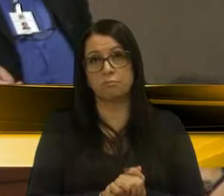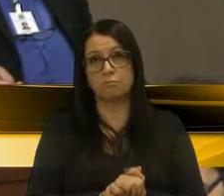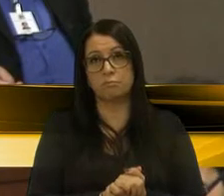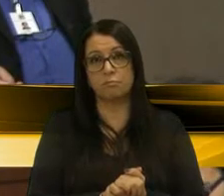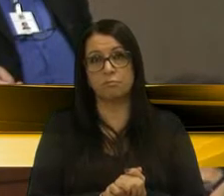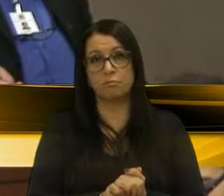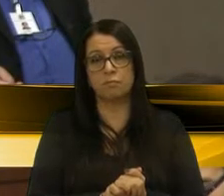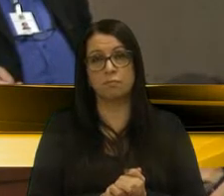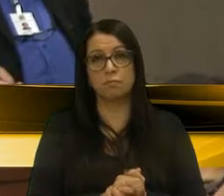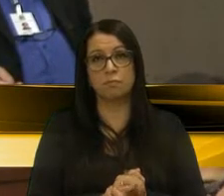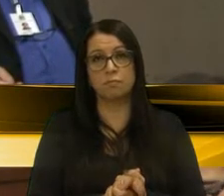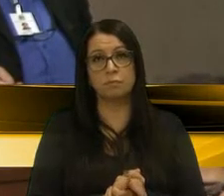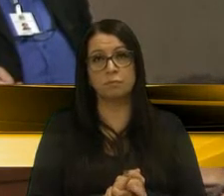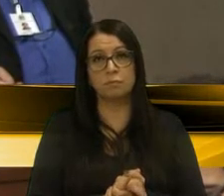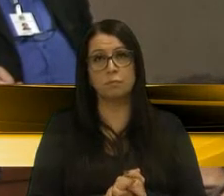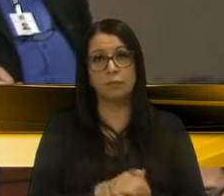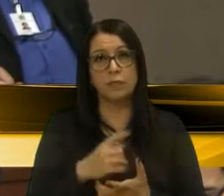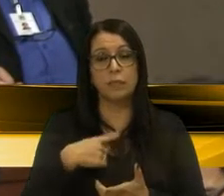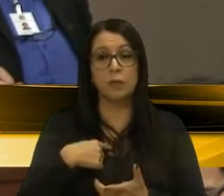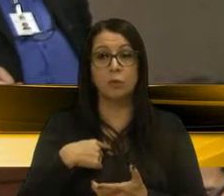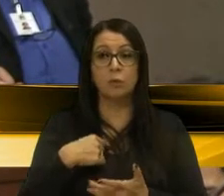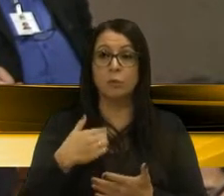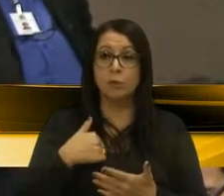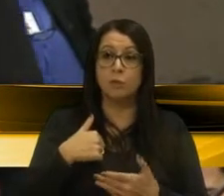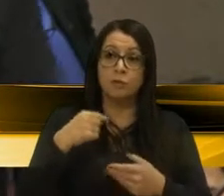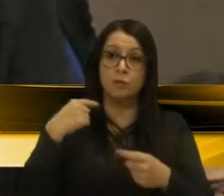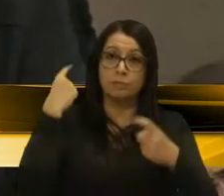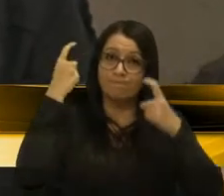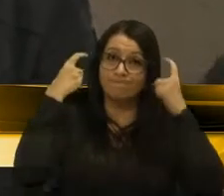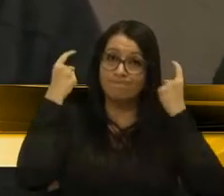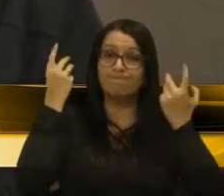Mas eu fico preocupado, assim como,